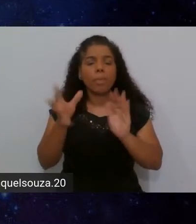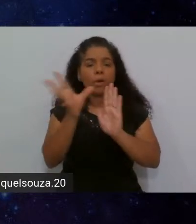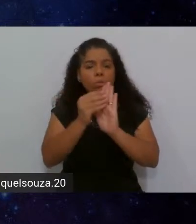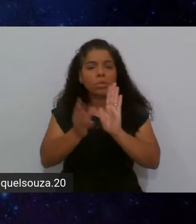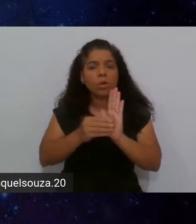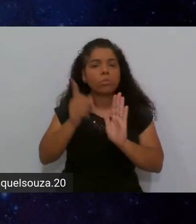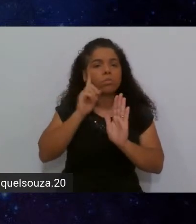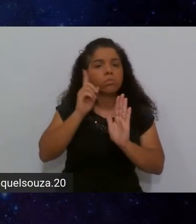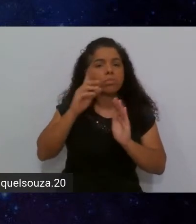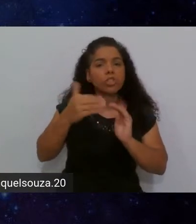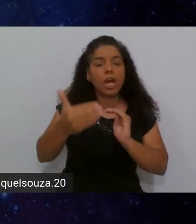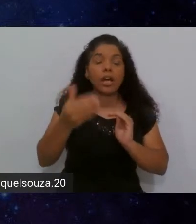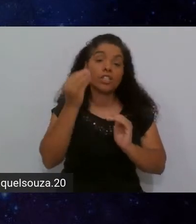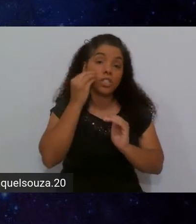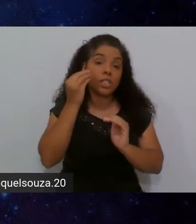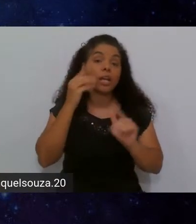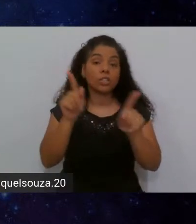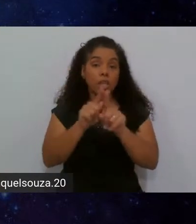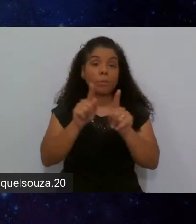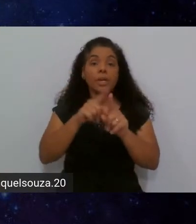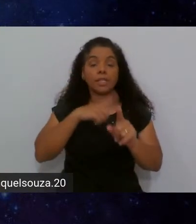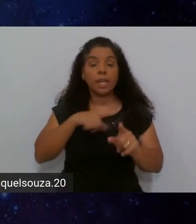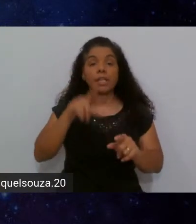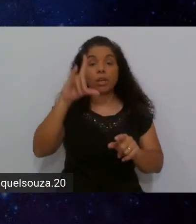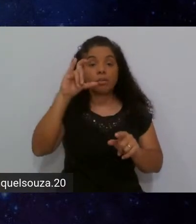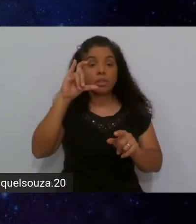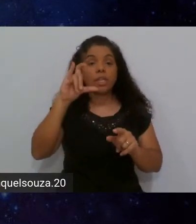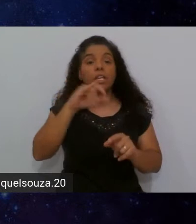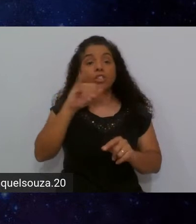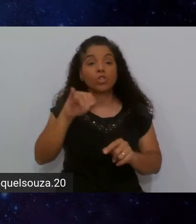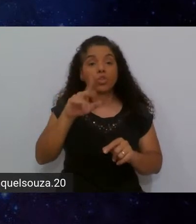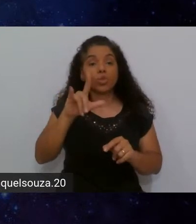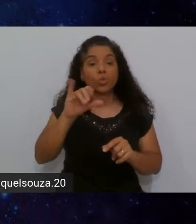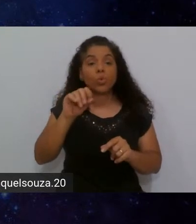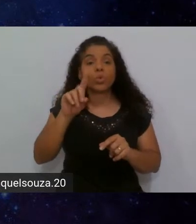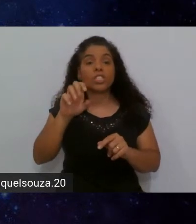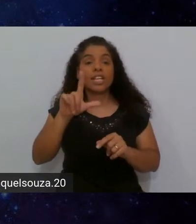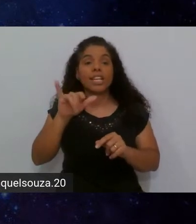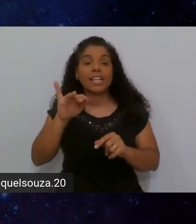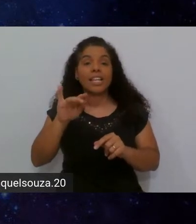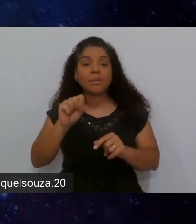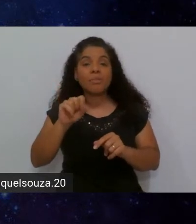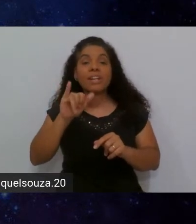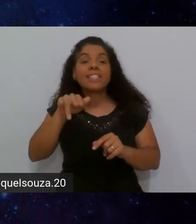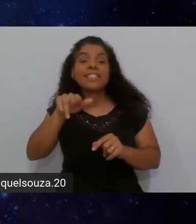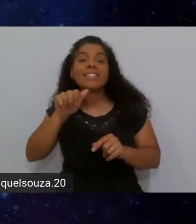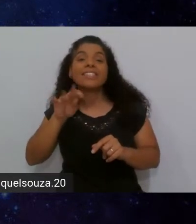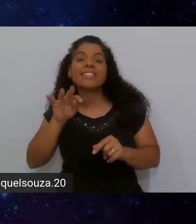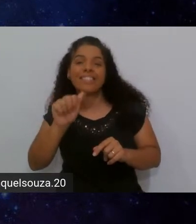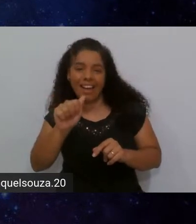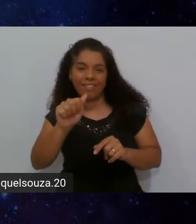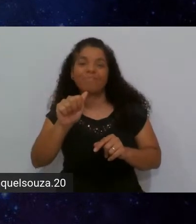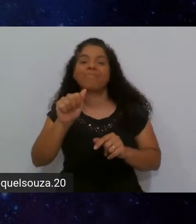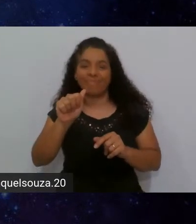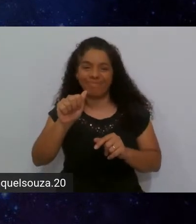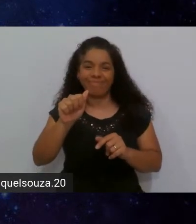diários ali sobre testes, tem aqui também o meu Insta, que é o juliodelimasinsta, ok? Bem,